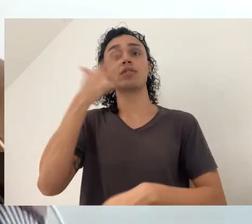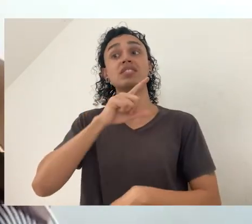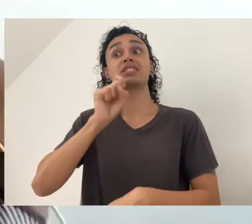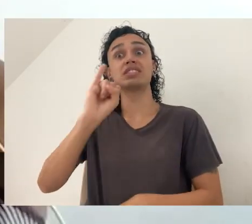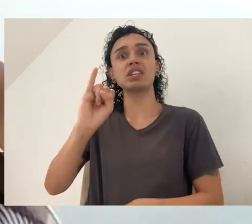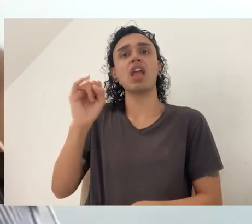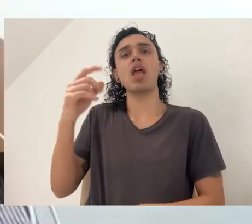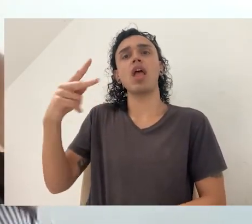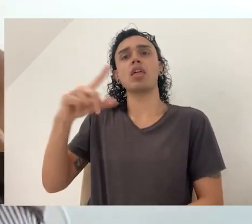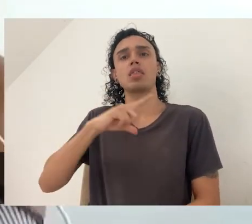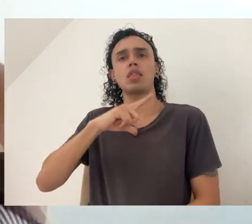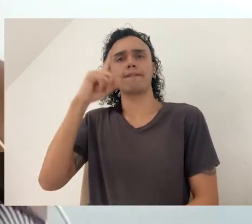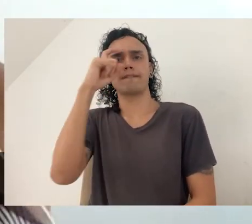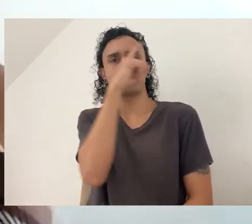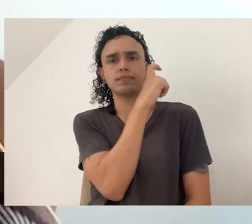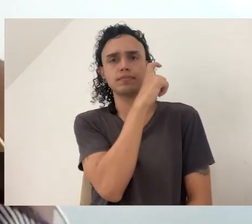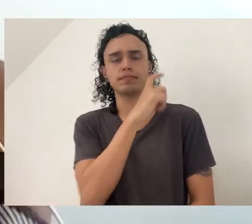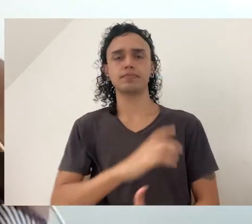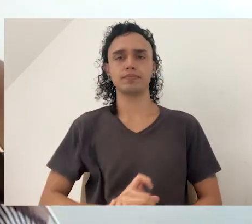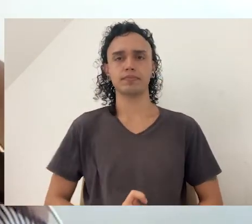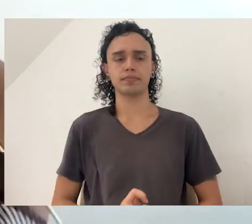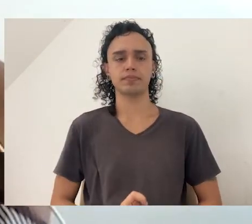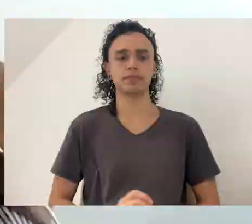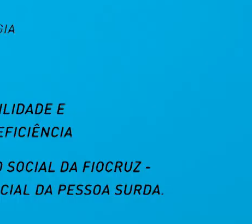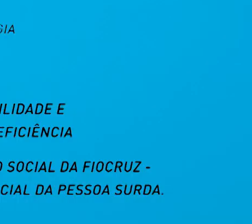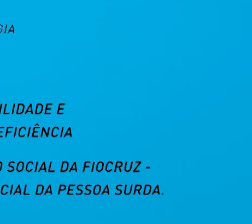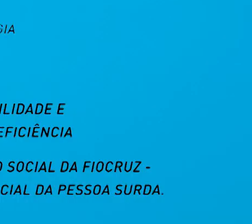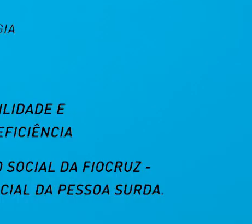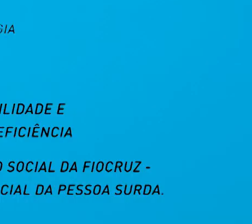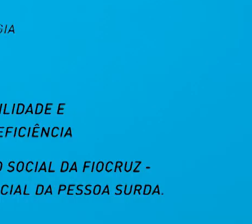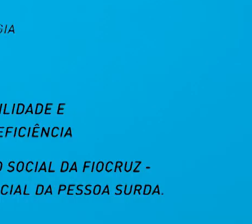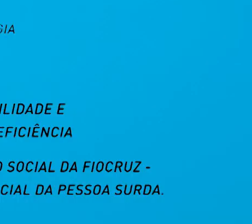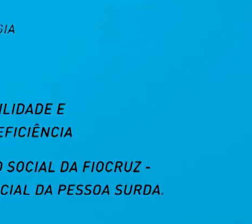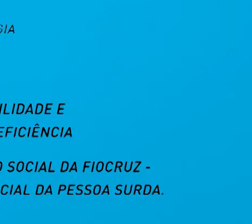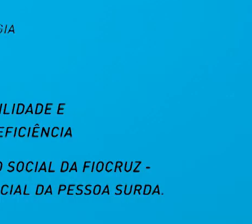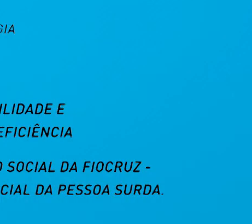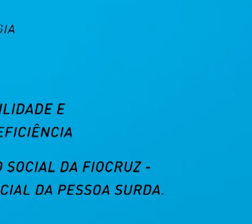trabalhador consiga fazer isso, caso ele tenha dificuldade. Então,